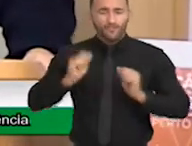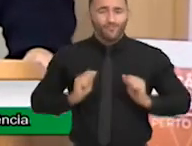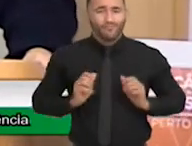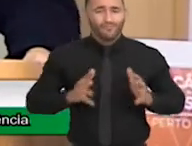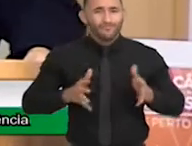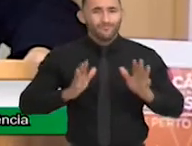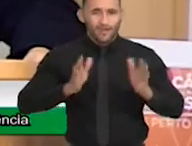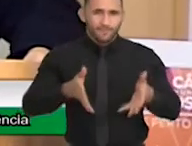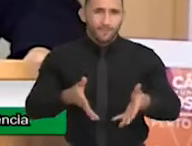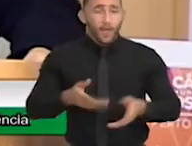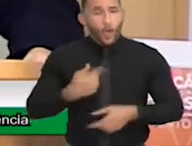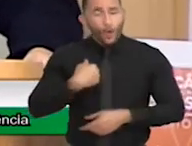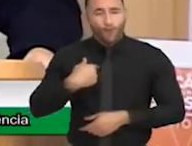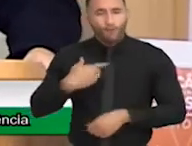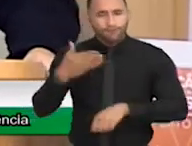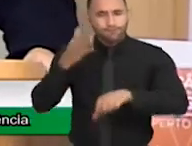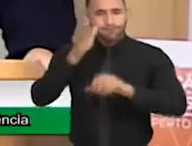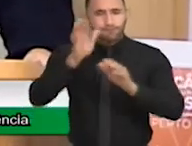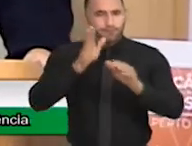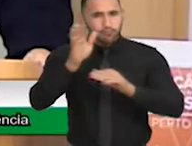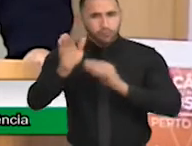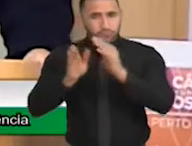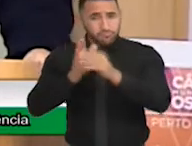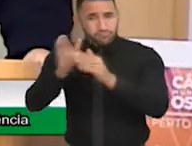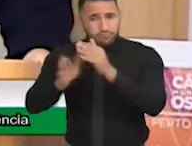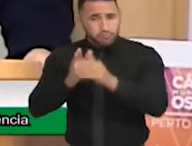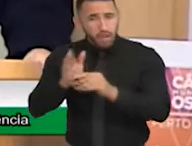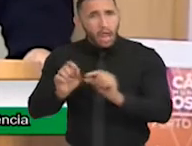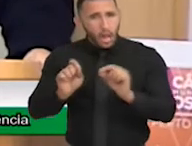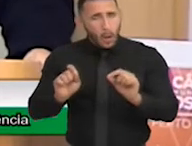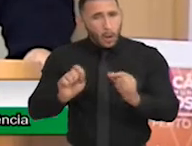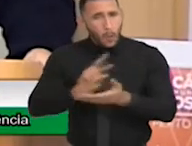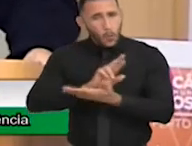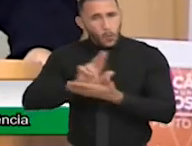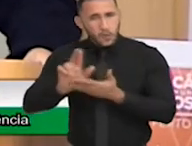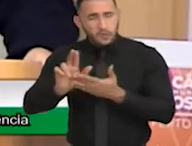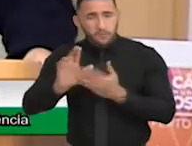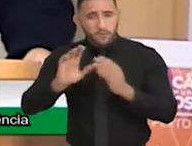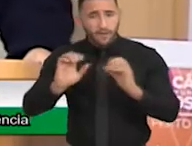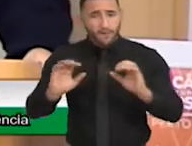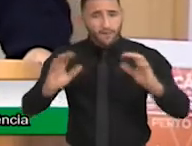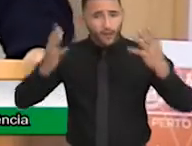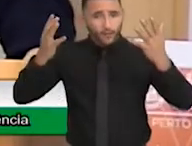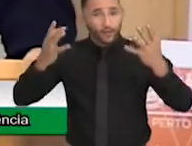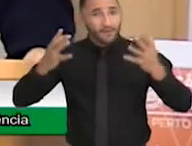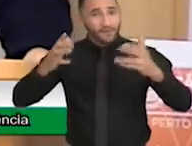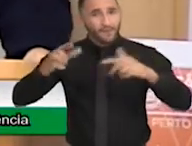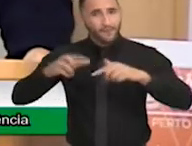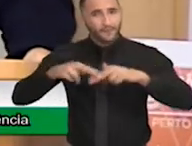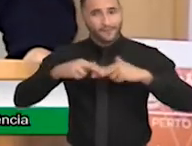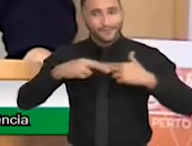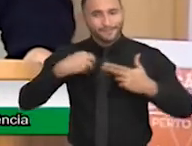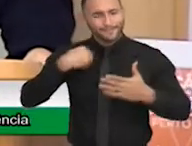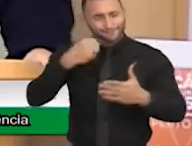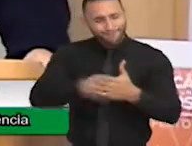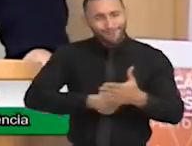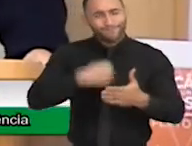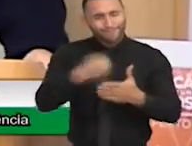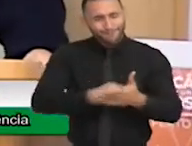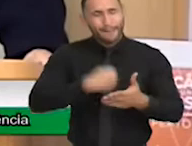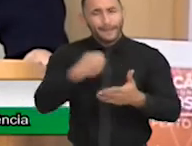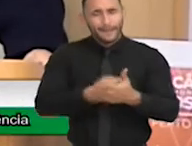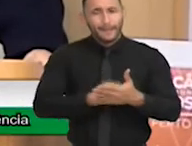de... Eu participei de algumas questões junto com a BRAC e isso veio da minha luta de tentar colocar nos